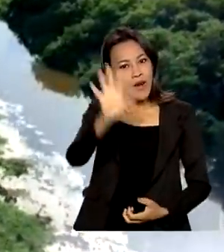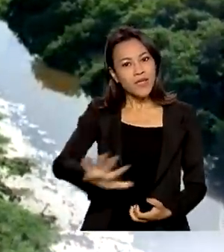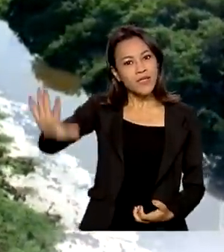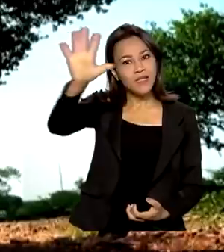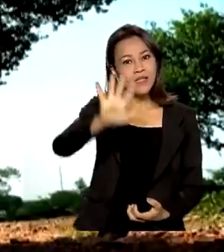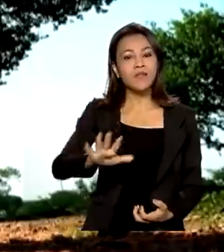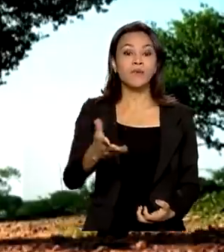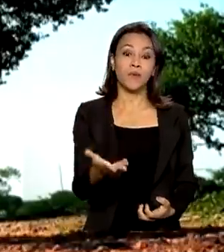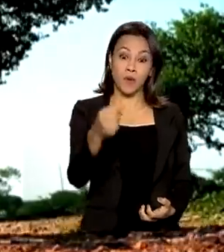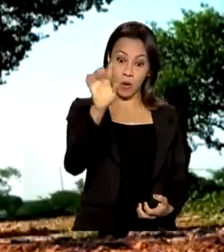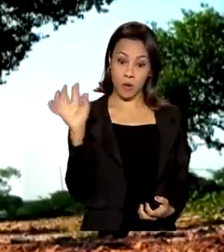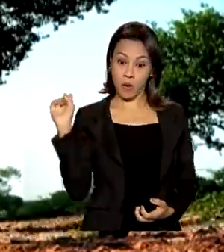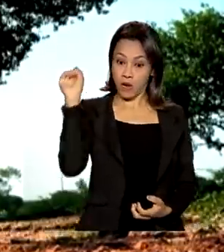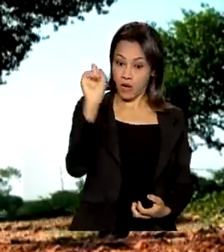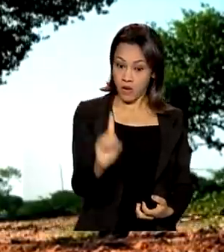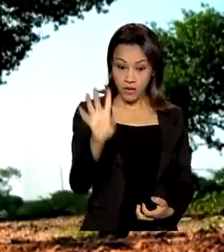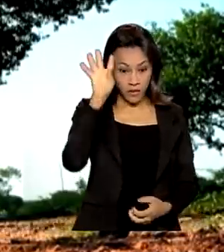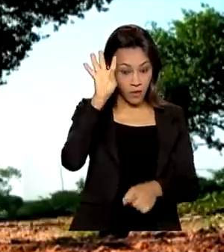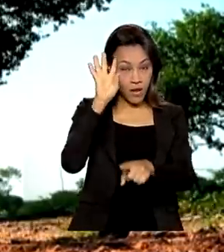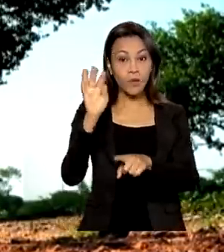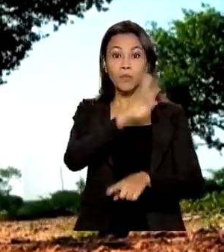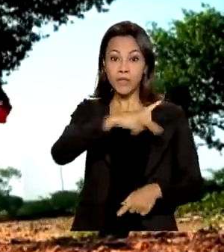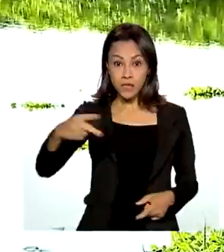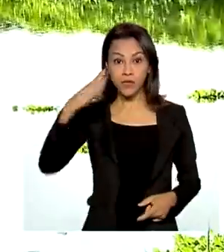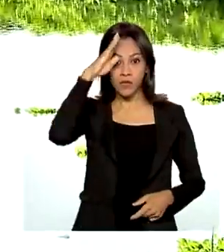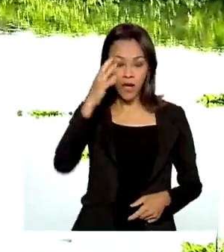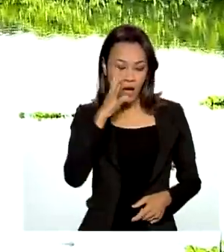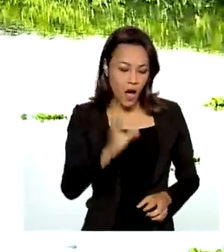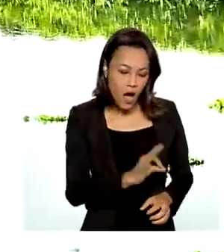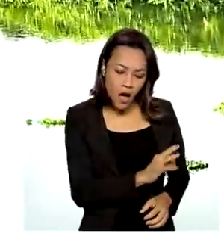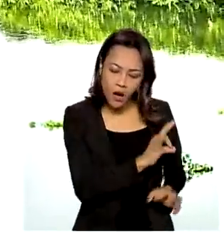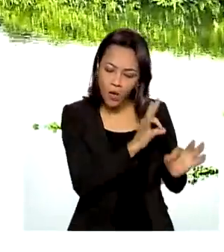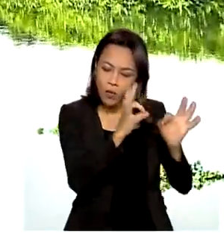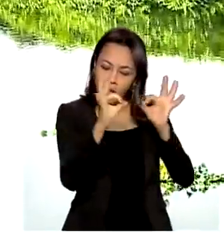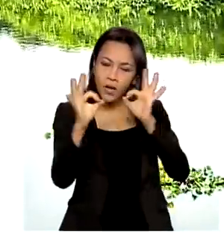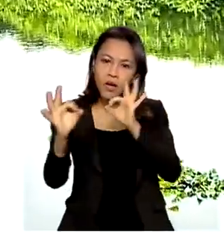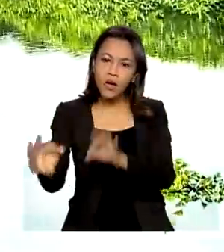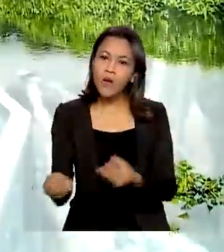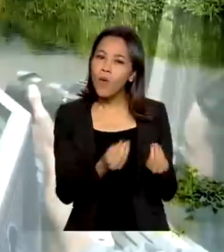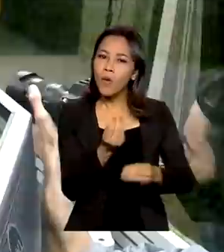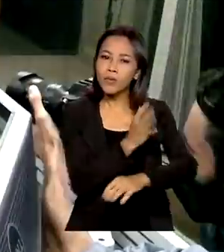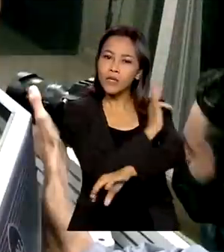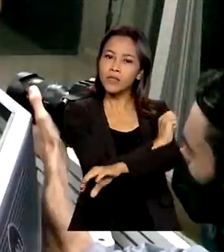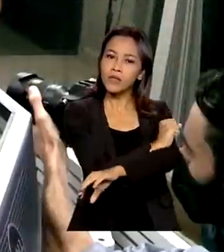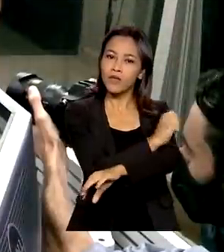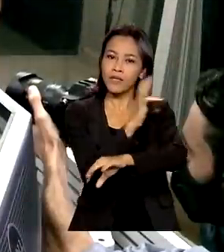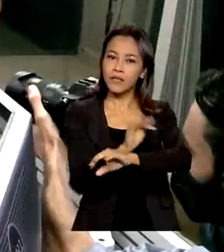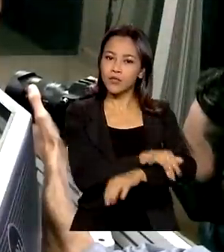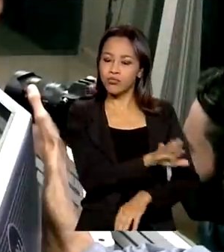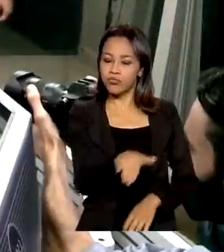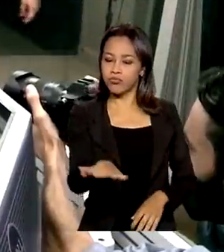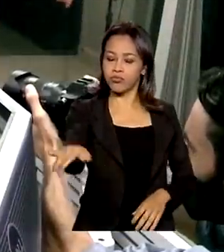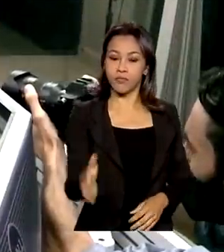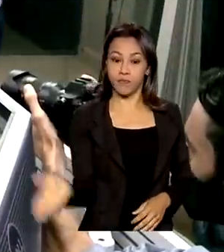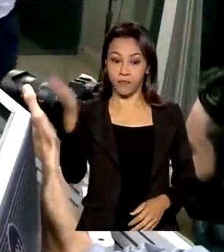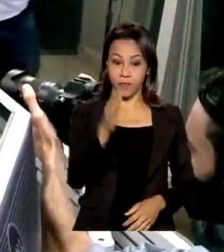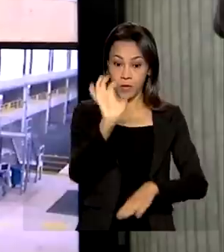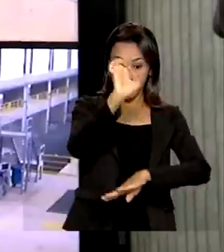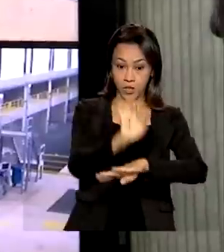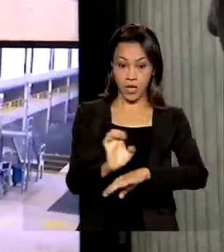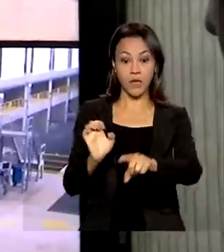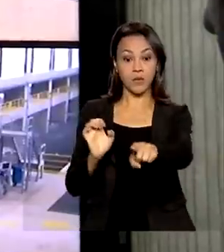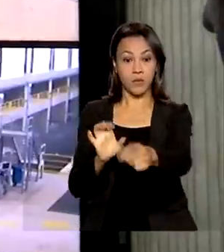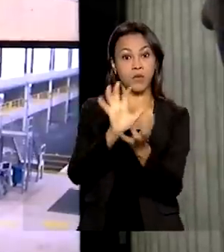Jair Bolsonaro acompanha mais uma etapa da integração no Rio Grande do Norte. Em Pernambuco, o presidente e